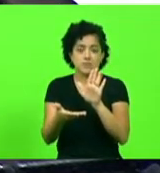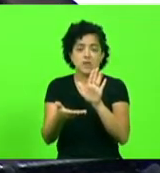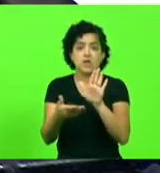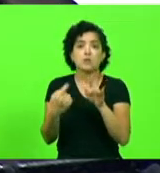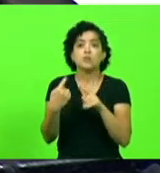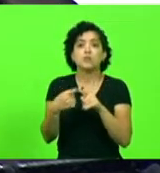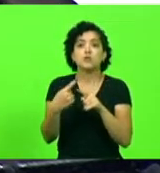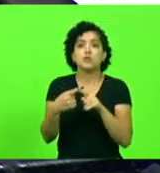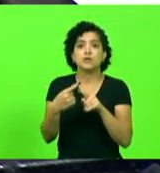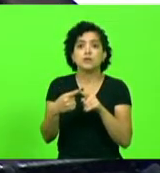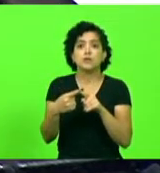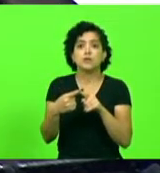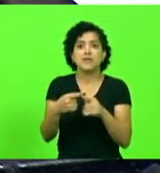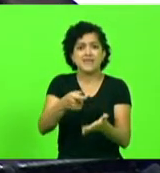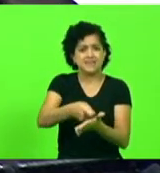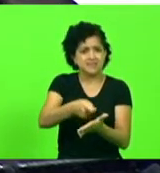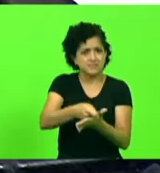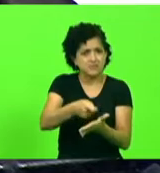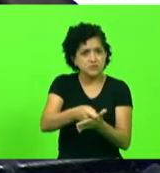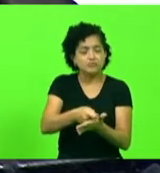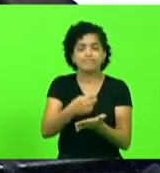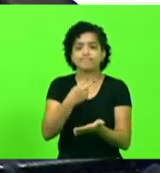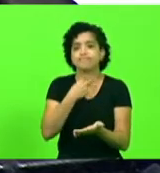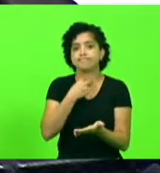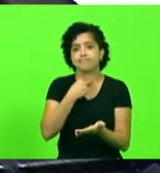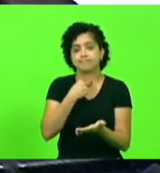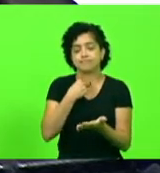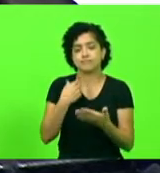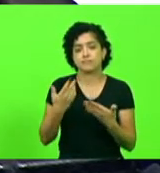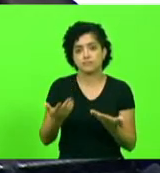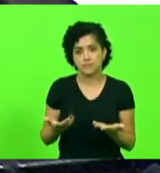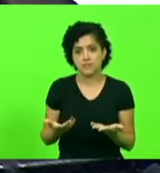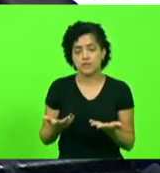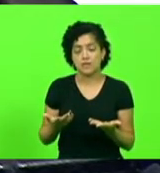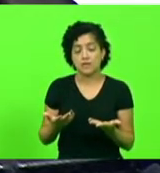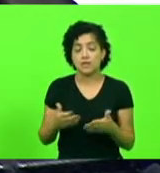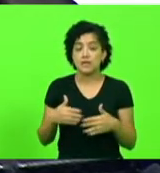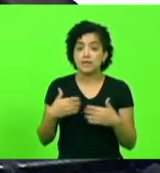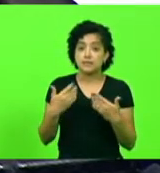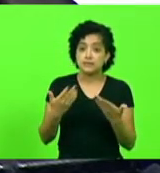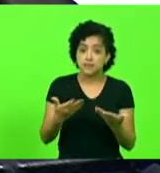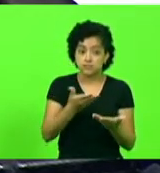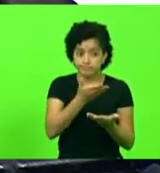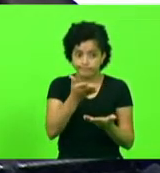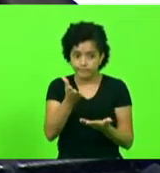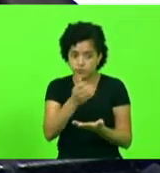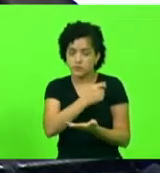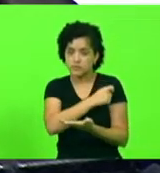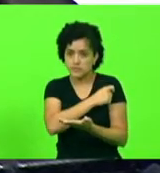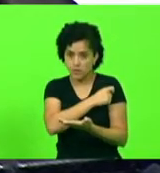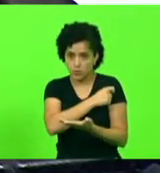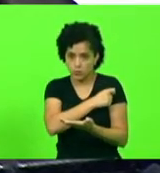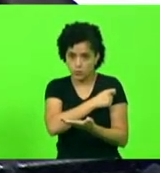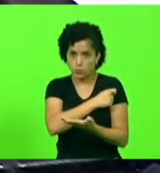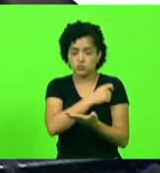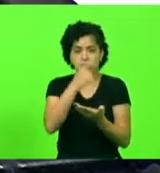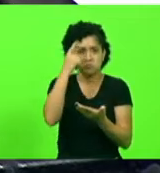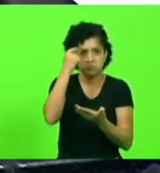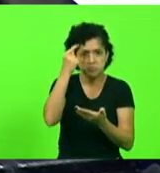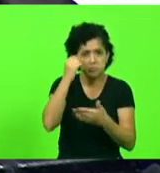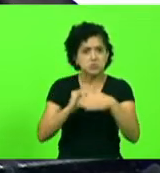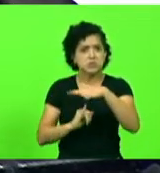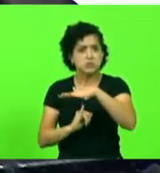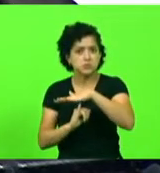exigir isso dos alunos. Então, alunos dessas instituições, de